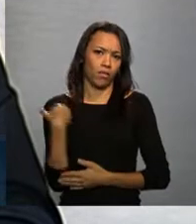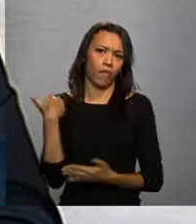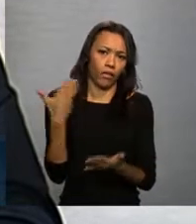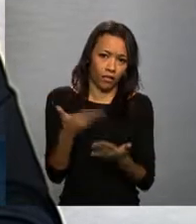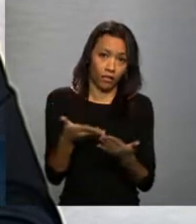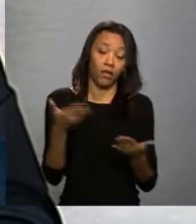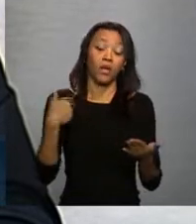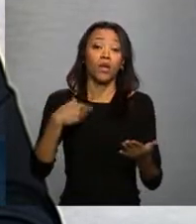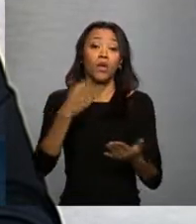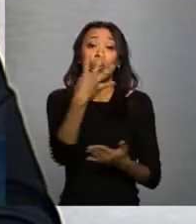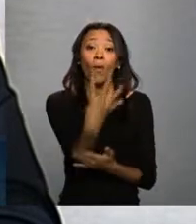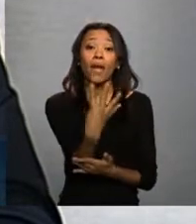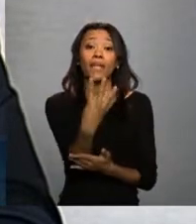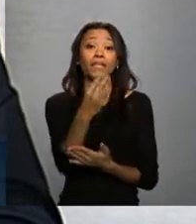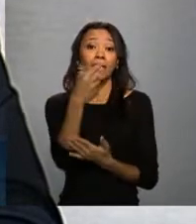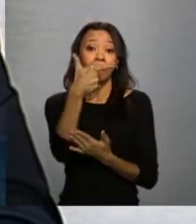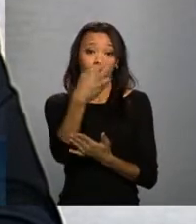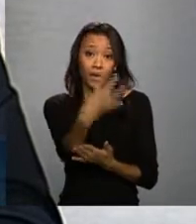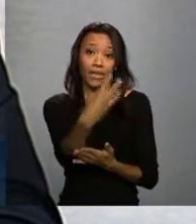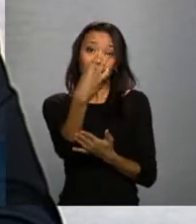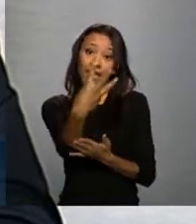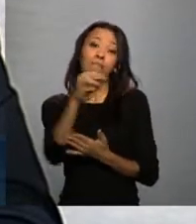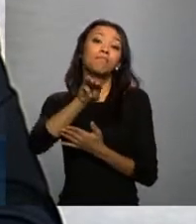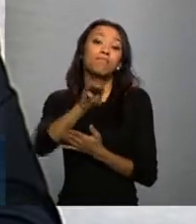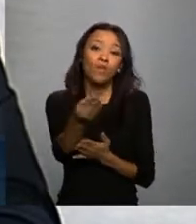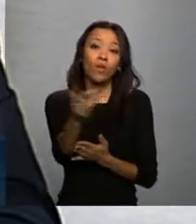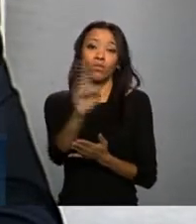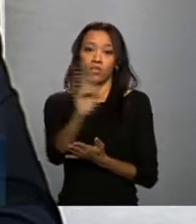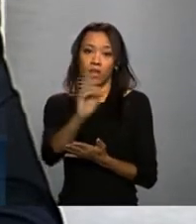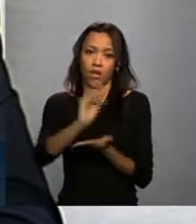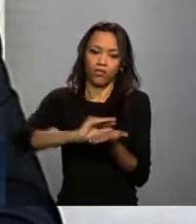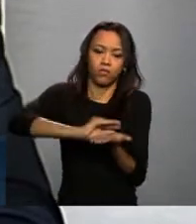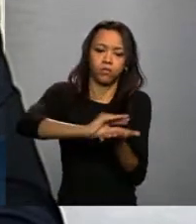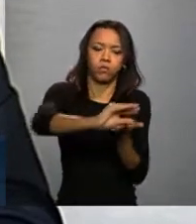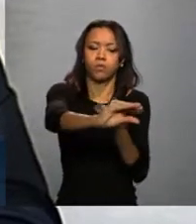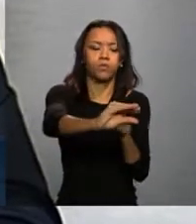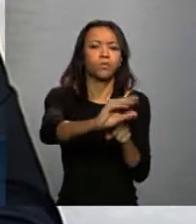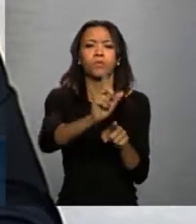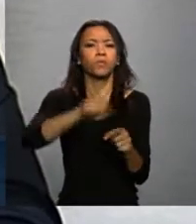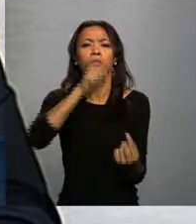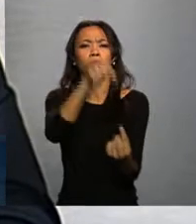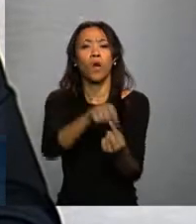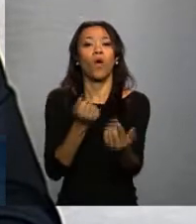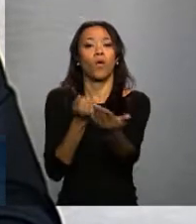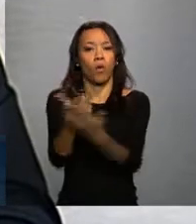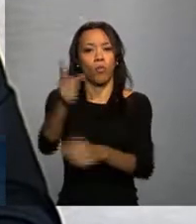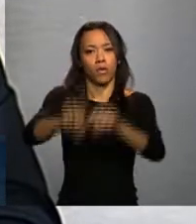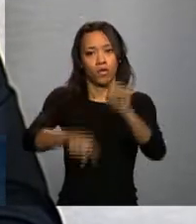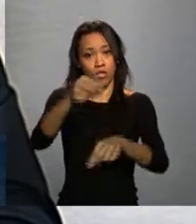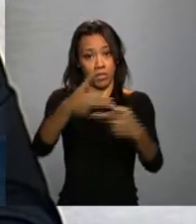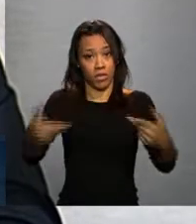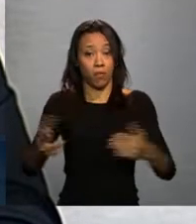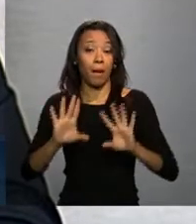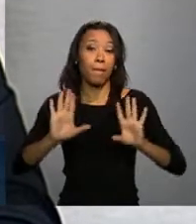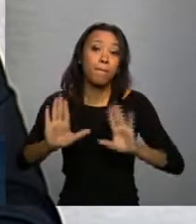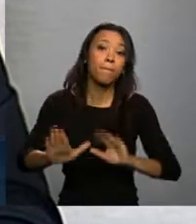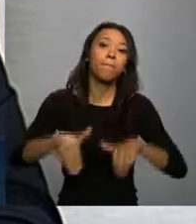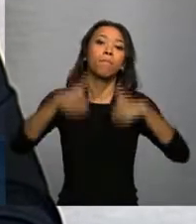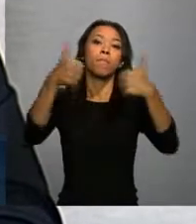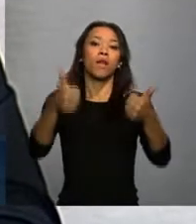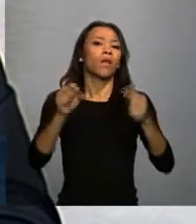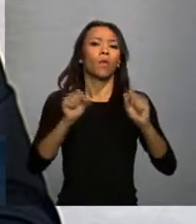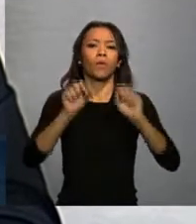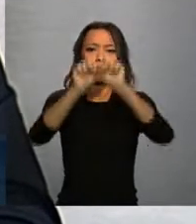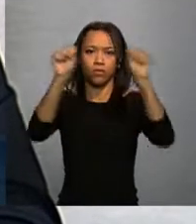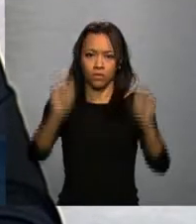43 milhões de reais em pesquisa, desenvolvimento e compra de equipamentos para a qualificação do nosso sistema. E eu